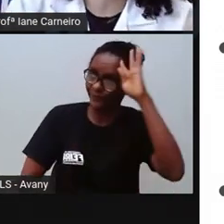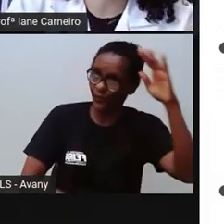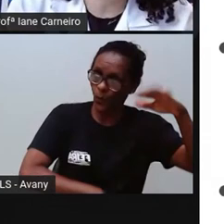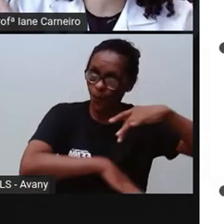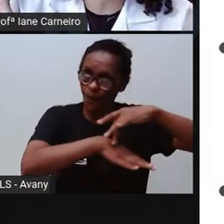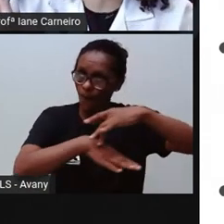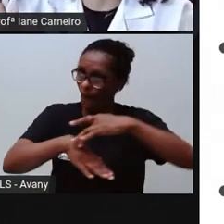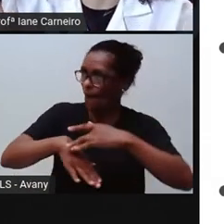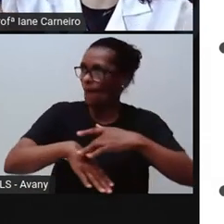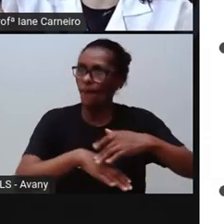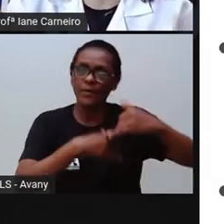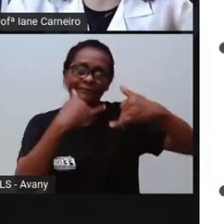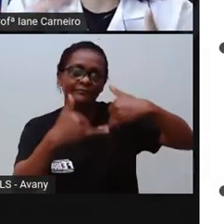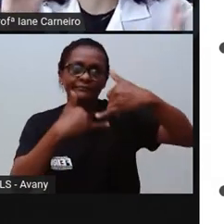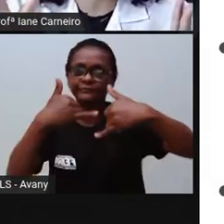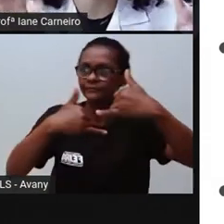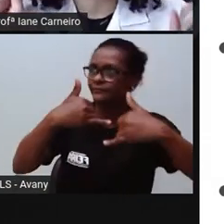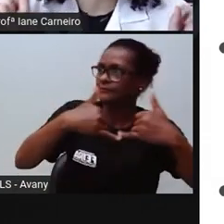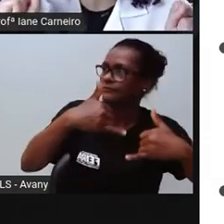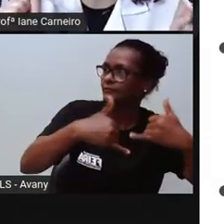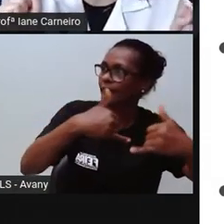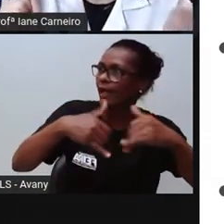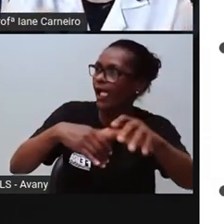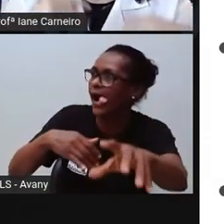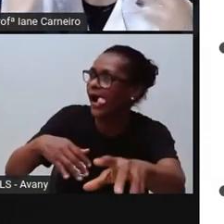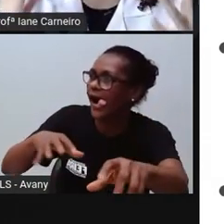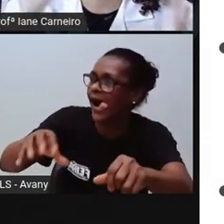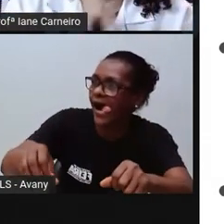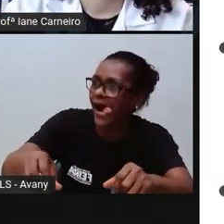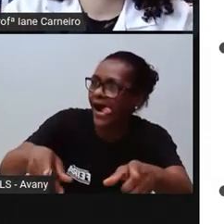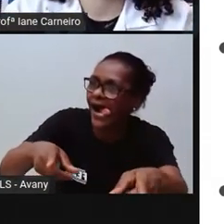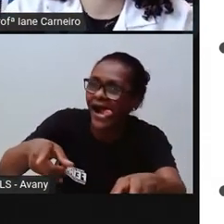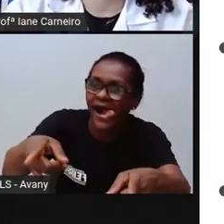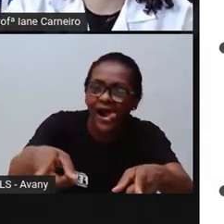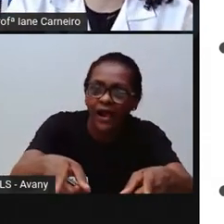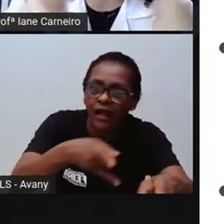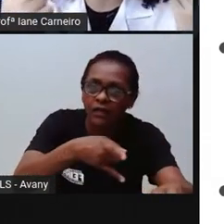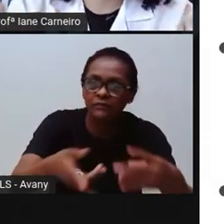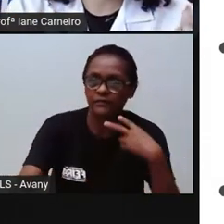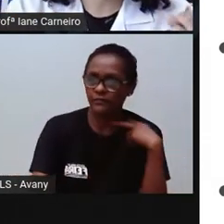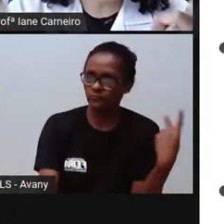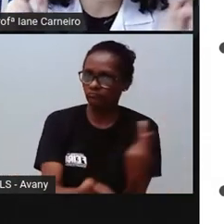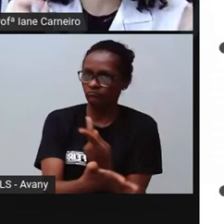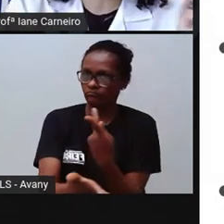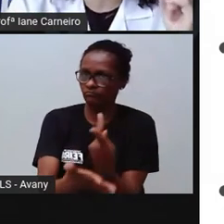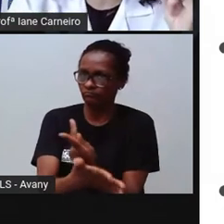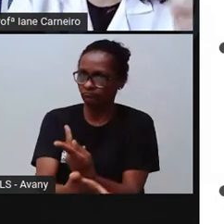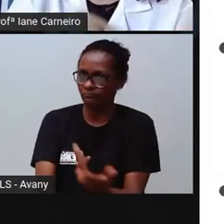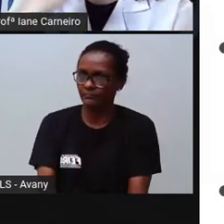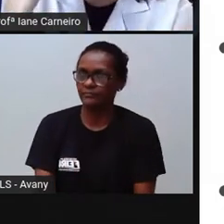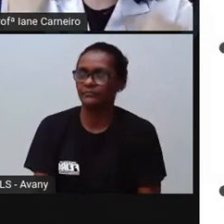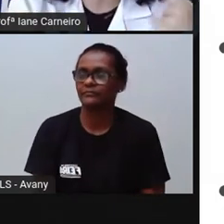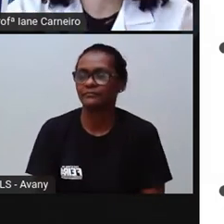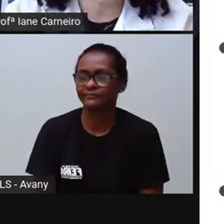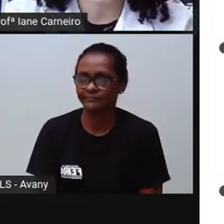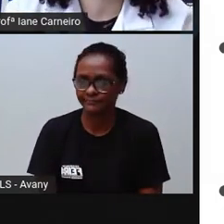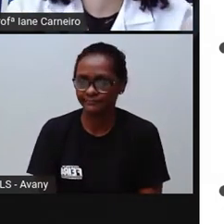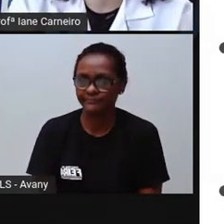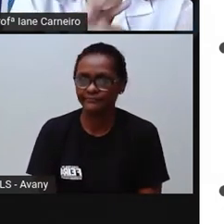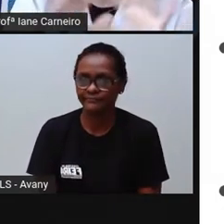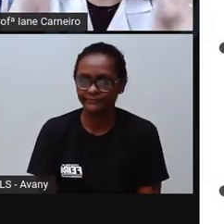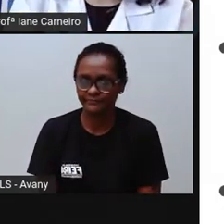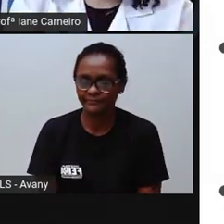tomada não um lugar de brincar, né, não é um lugar de mexer. Então, já avisem aí pros adultos, pra outras